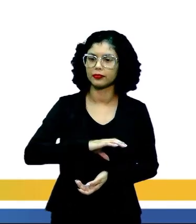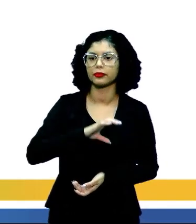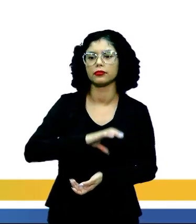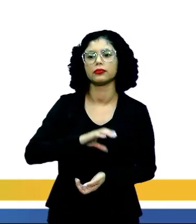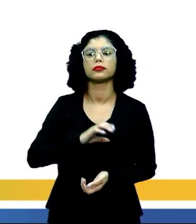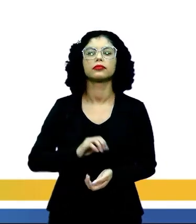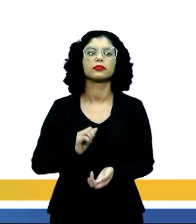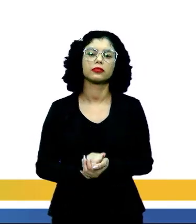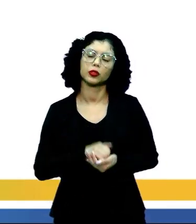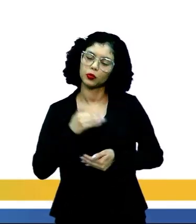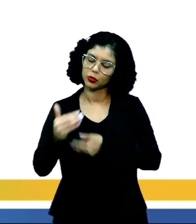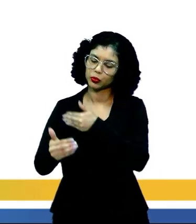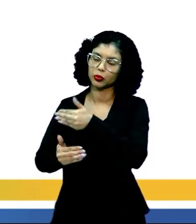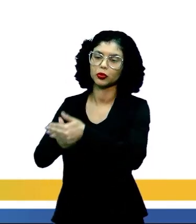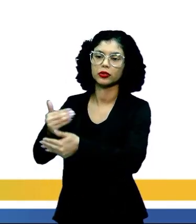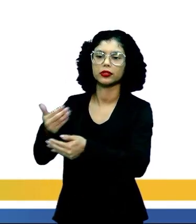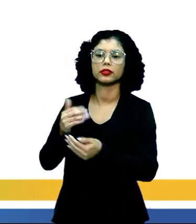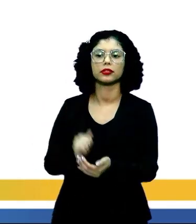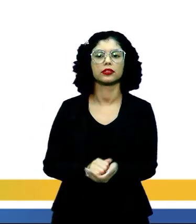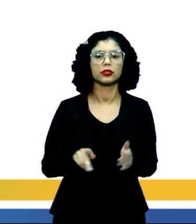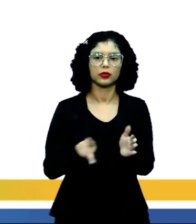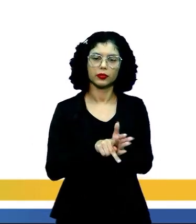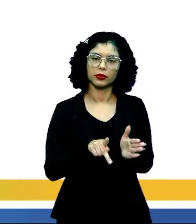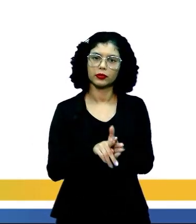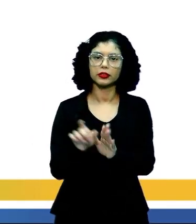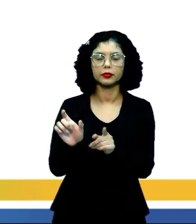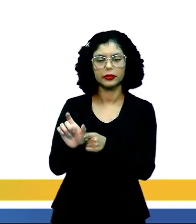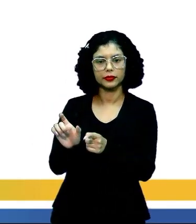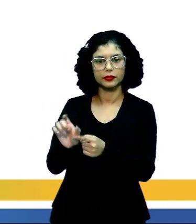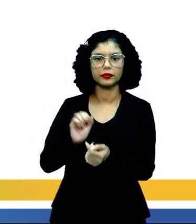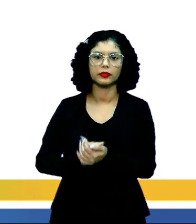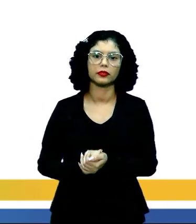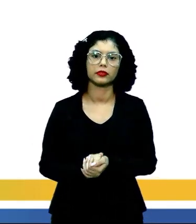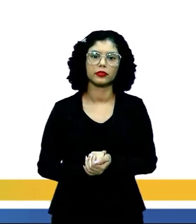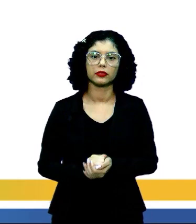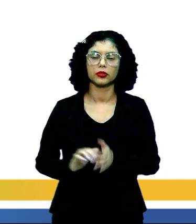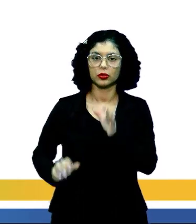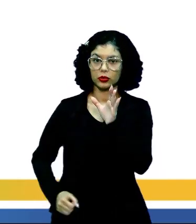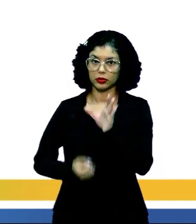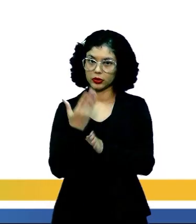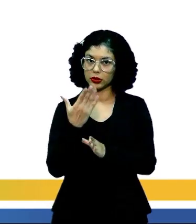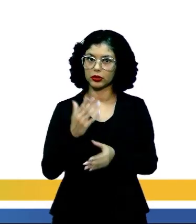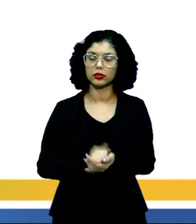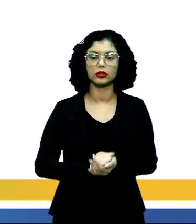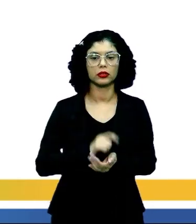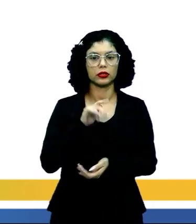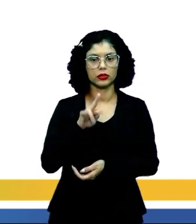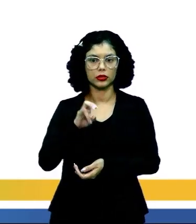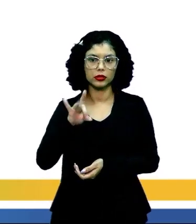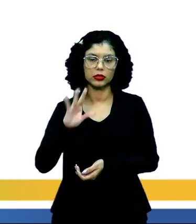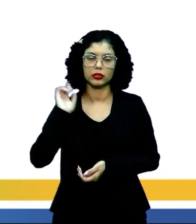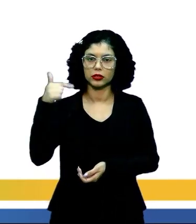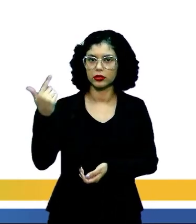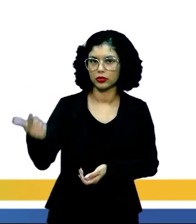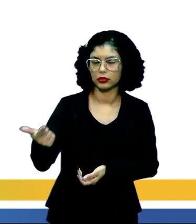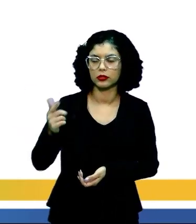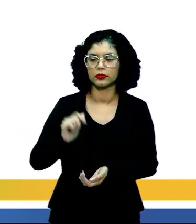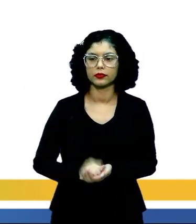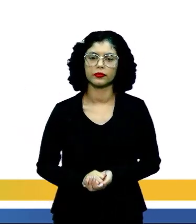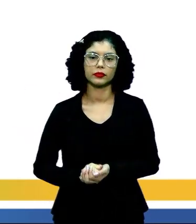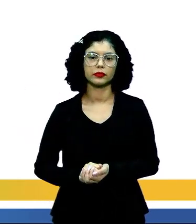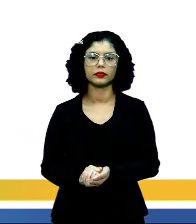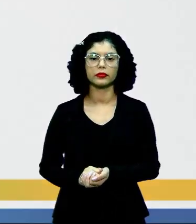a aula sobre processos de formação das palavras, a origem, gênesis, a origem, então aquilo que vem depois.